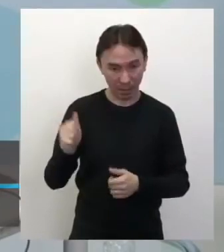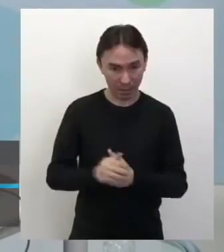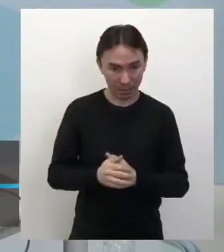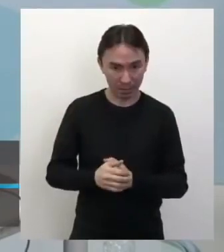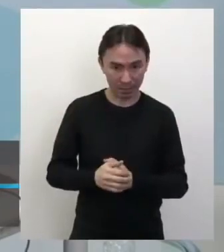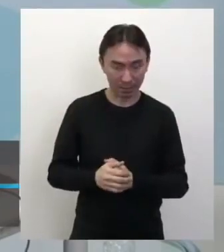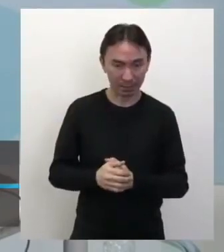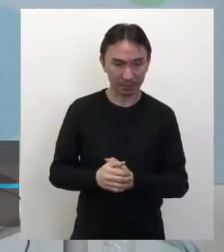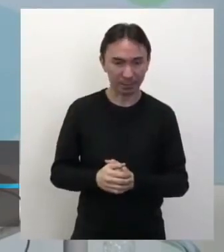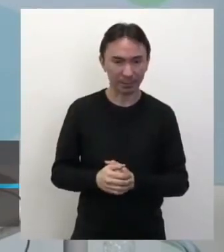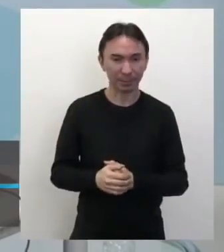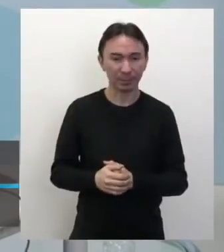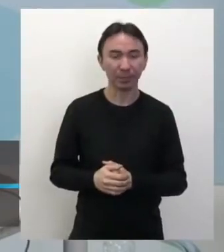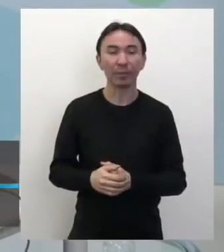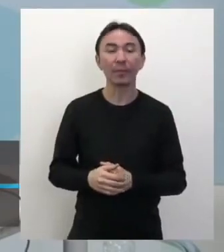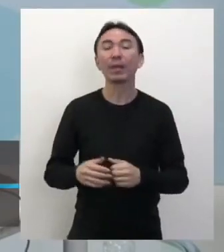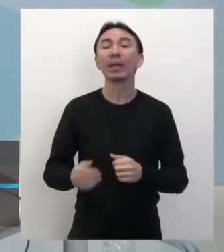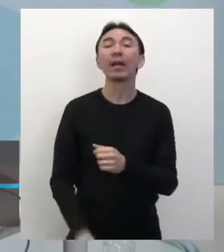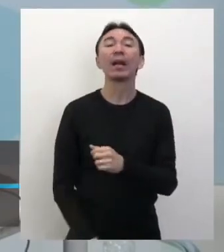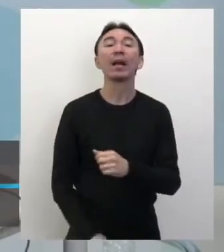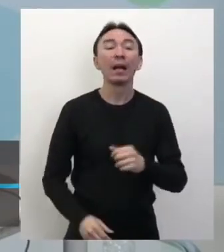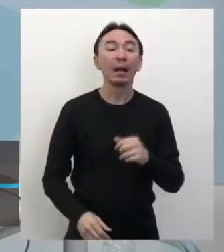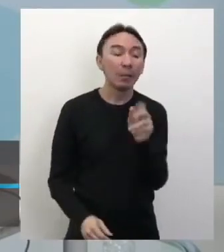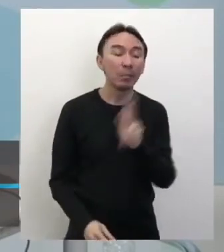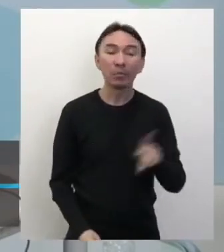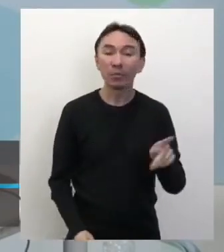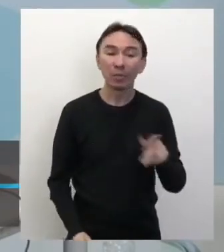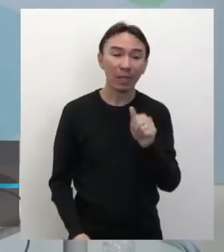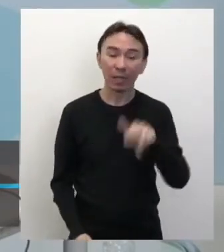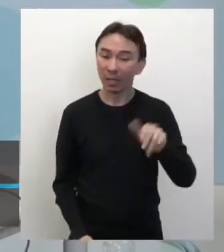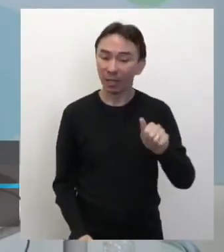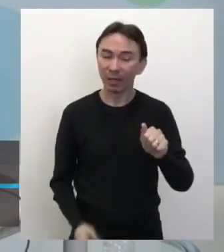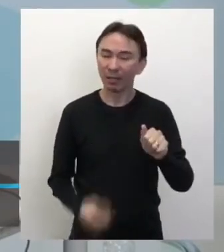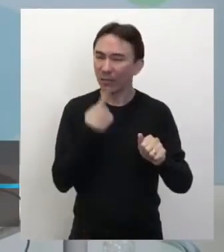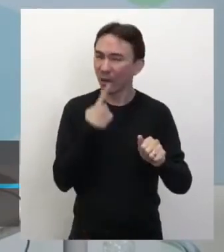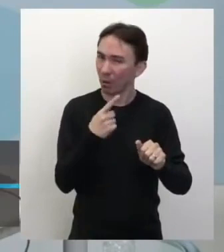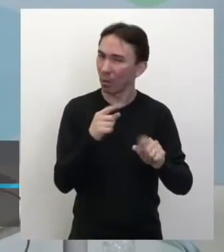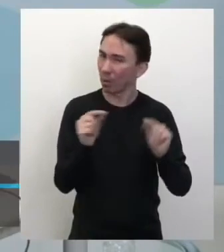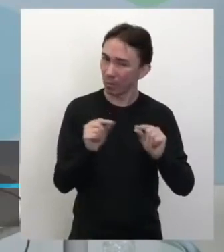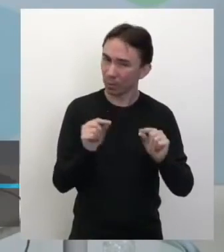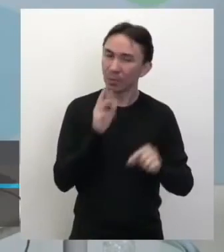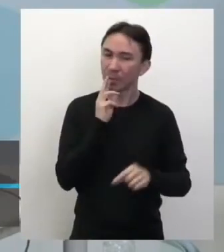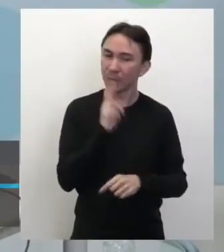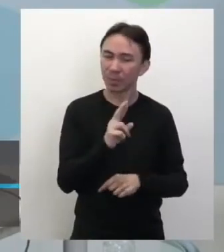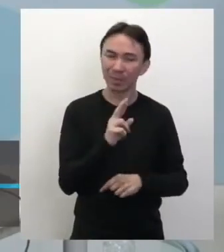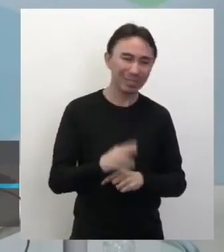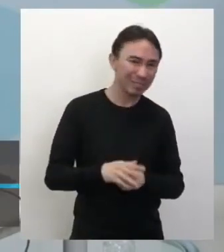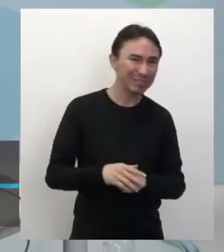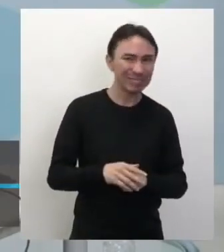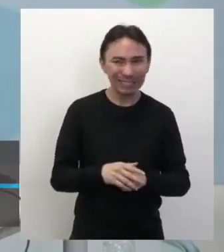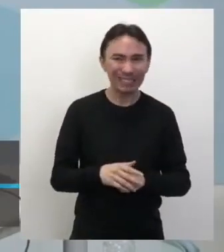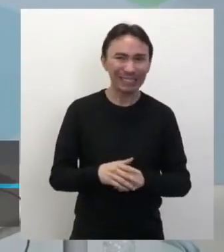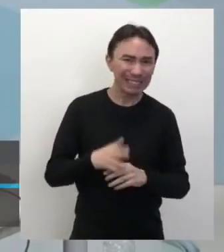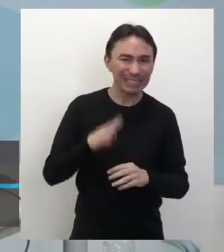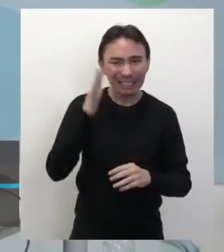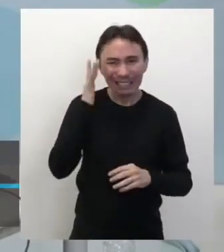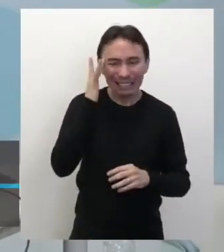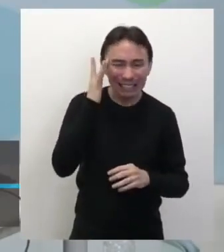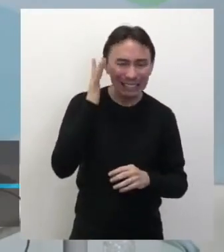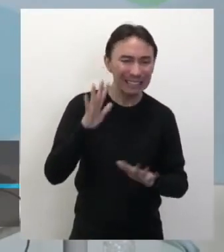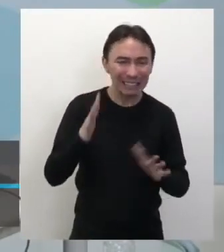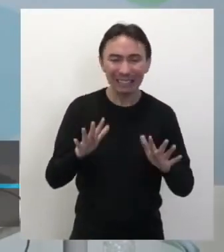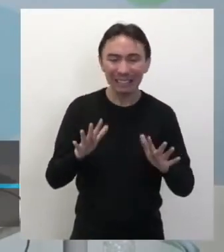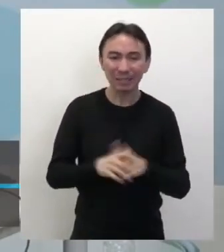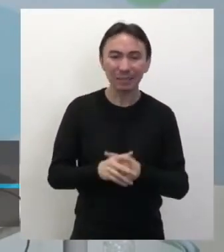aluna da professora Ana Paula, que escreveu mais ou menos, Edil, eu não consegui entender aqui, não sei se é mais ou